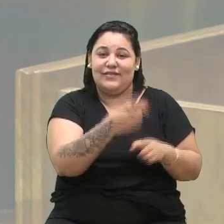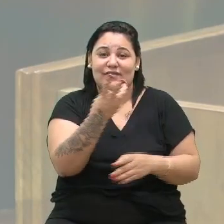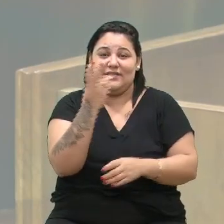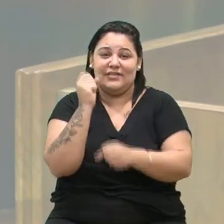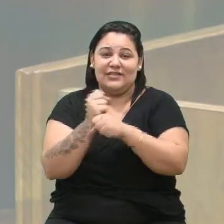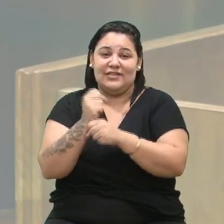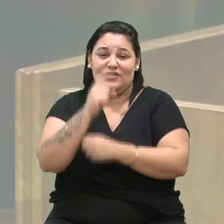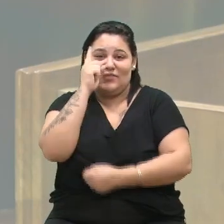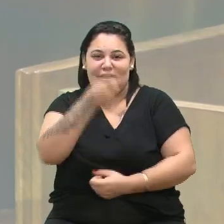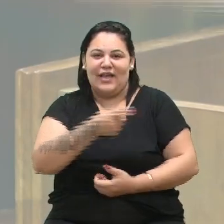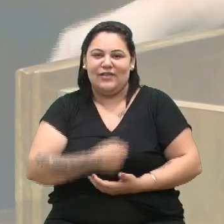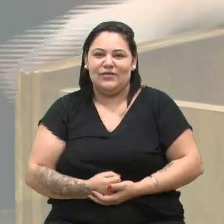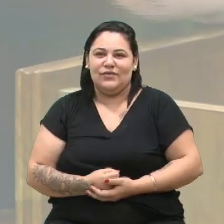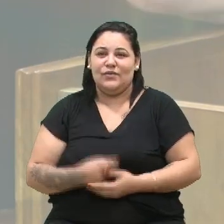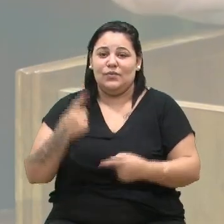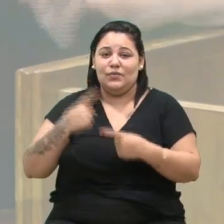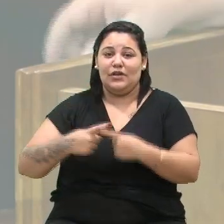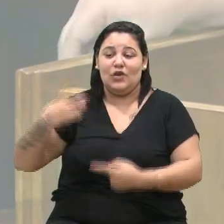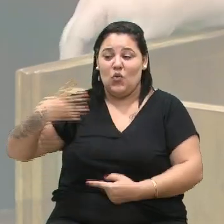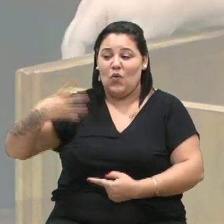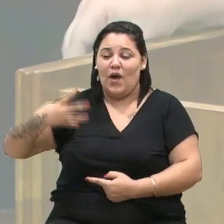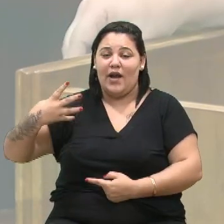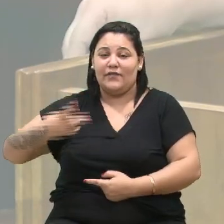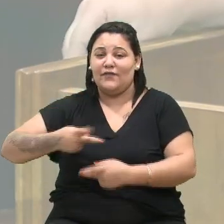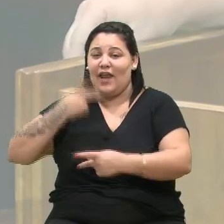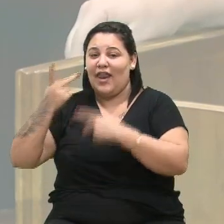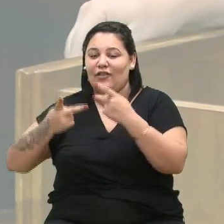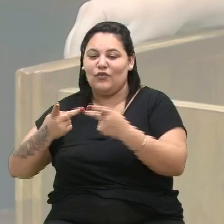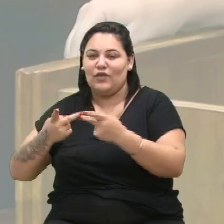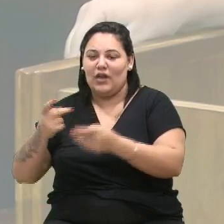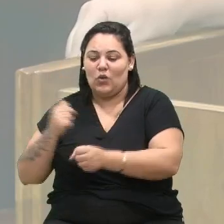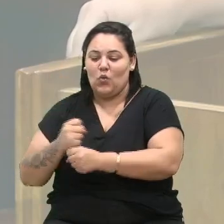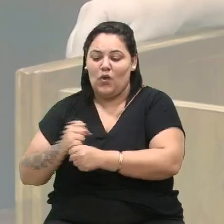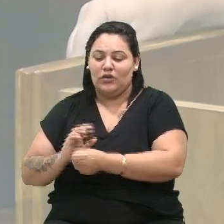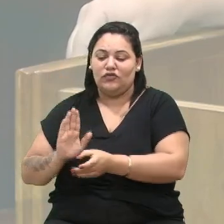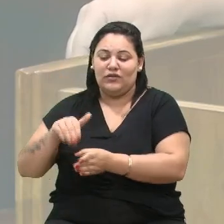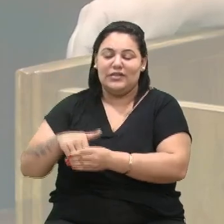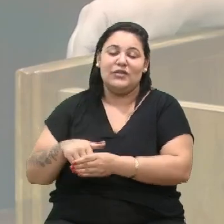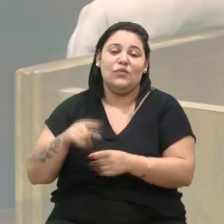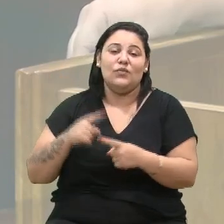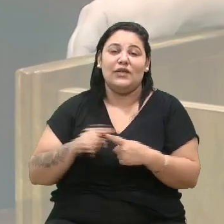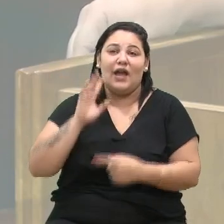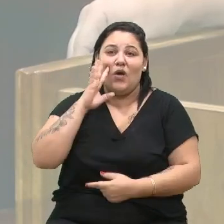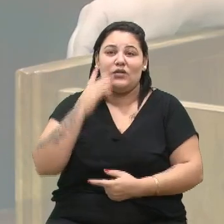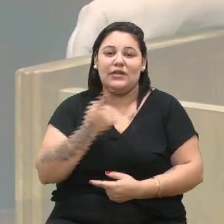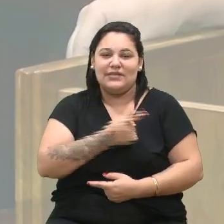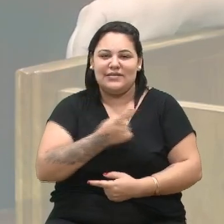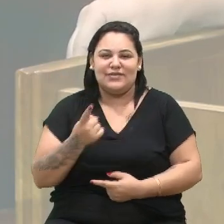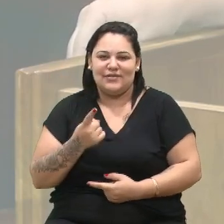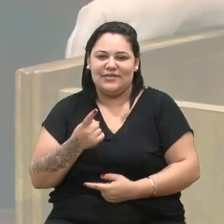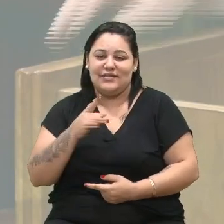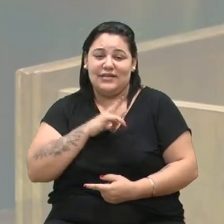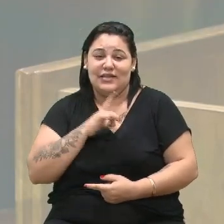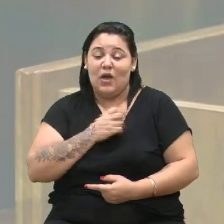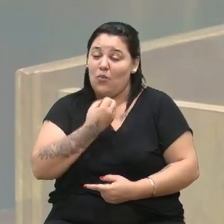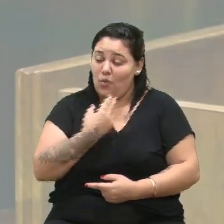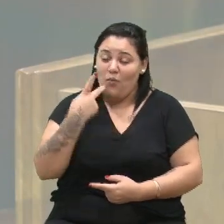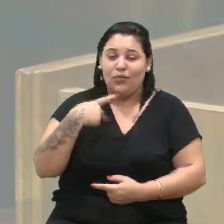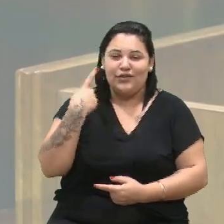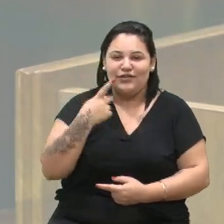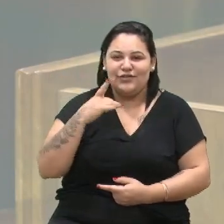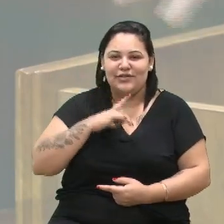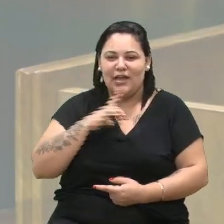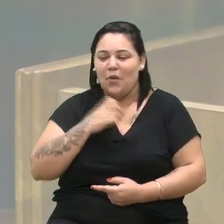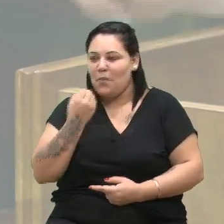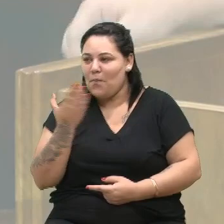para o quarto não ficar só dizendo que é no ano eleitoral. E aí acontece isso. Tem o bom político e o mau político, tem o bom